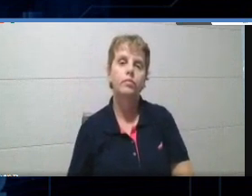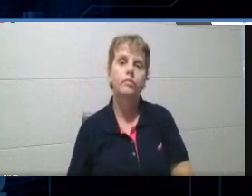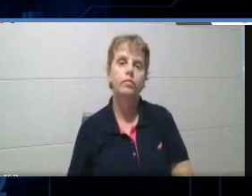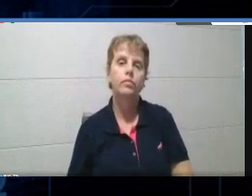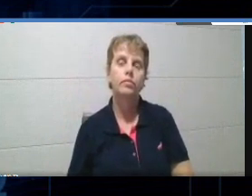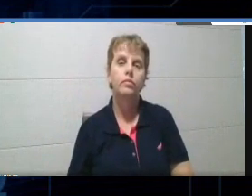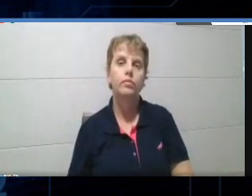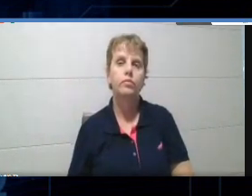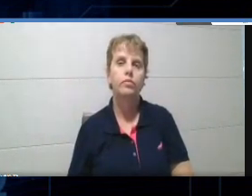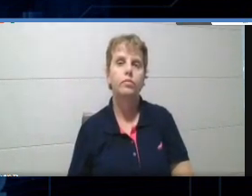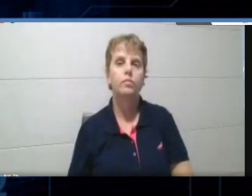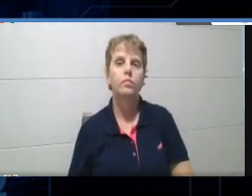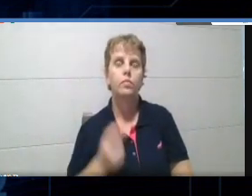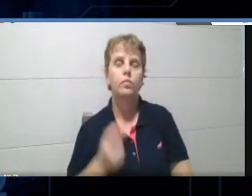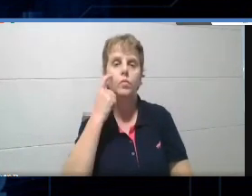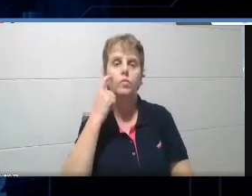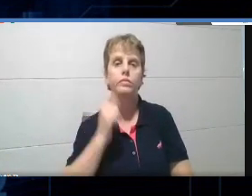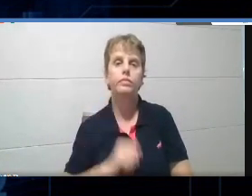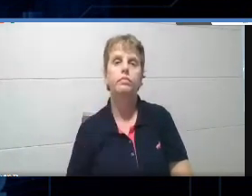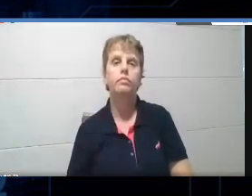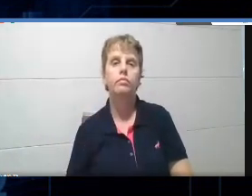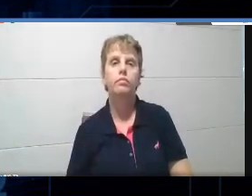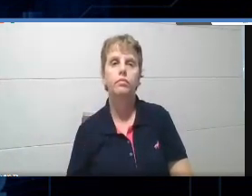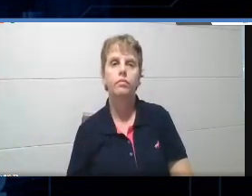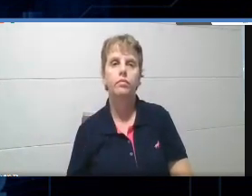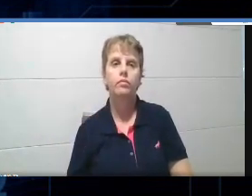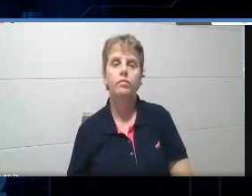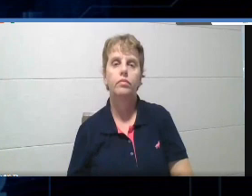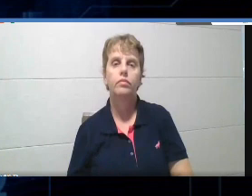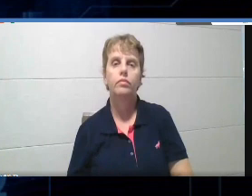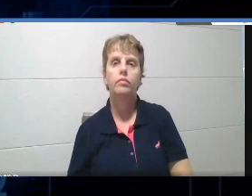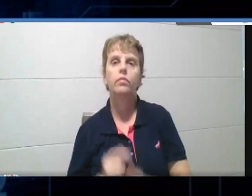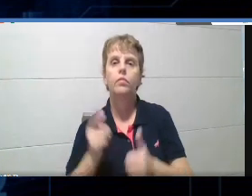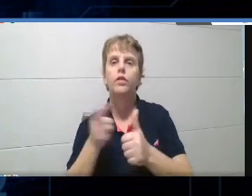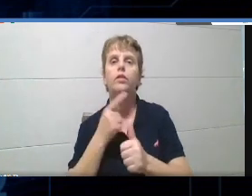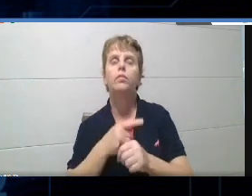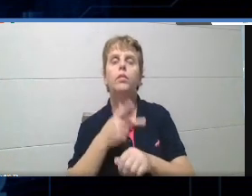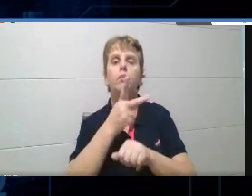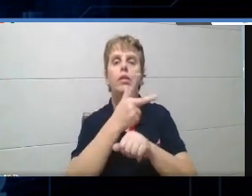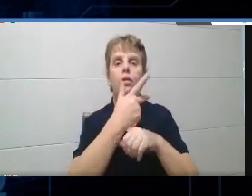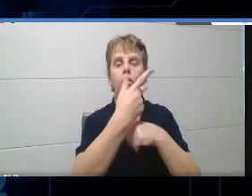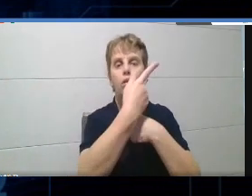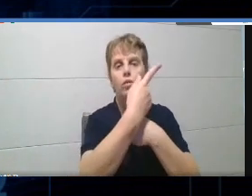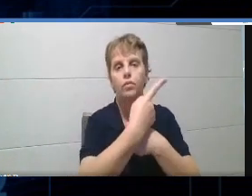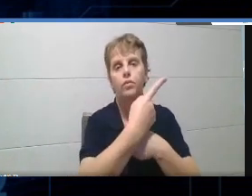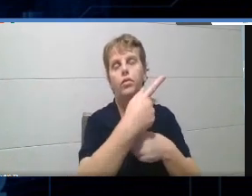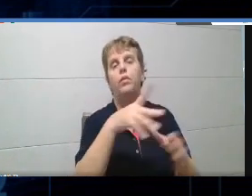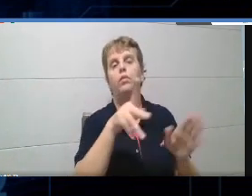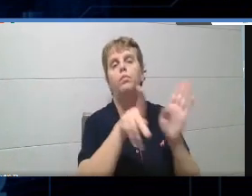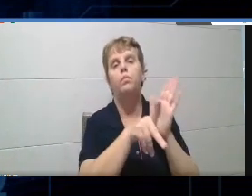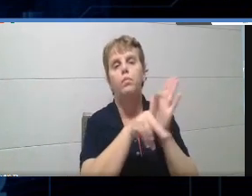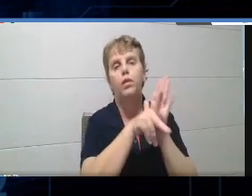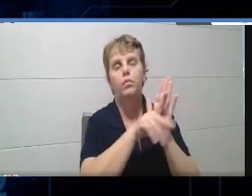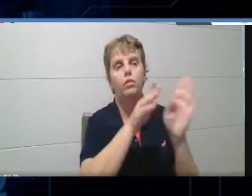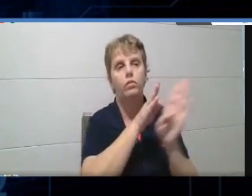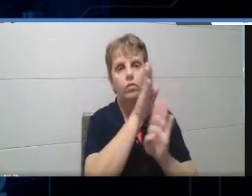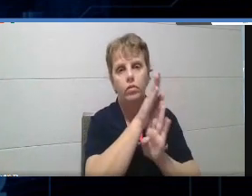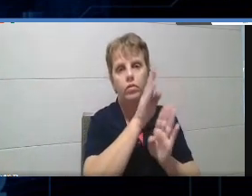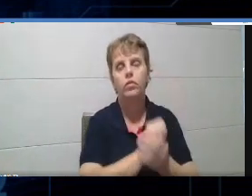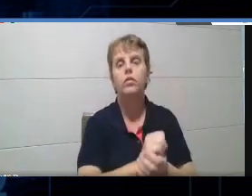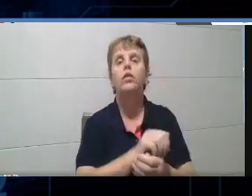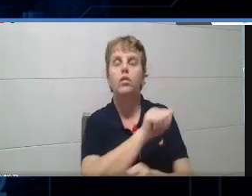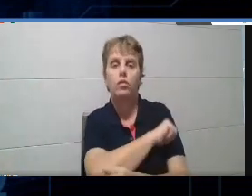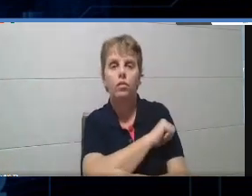Então, vamos lá. Então, aqui está o primeiro vídeo de orientação, tá? Ele vai ter que entrar